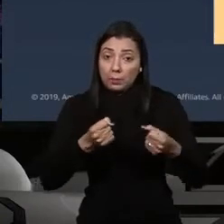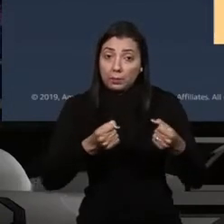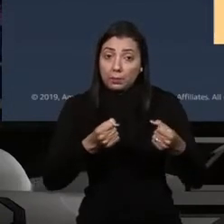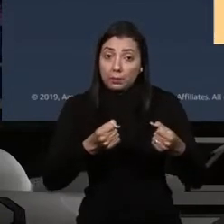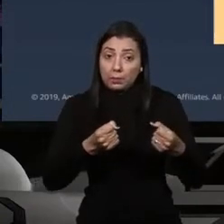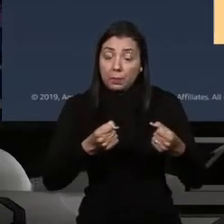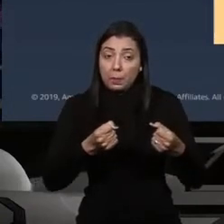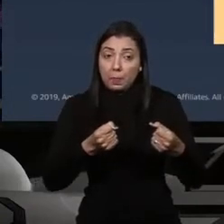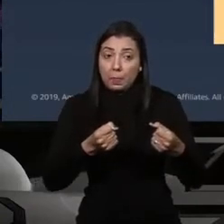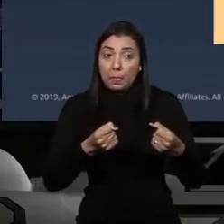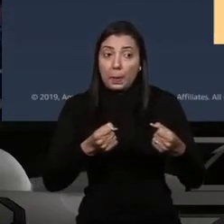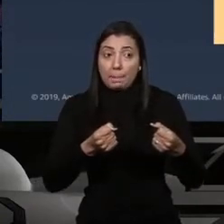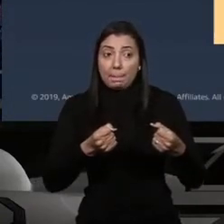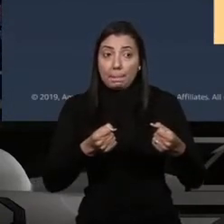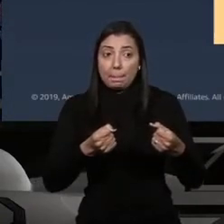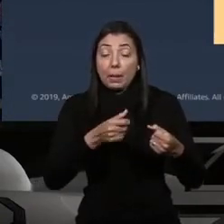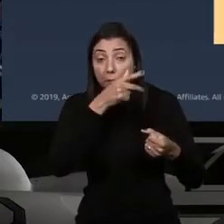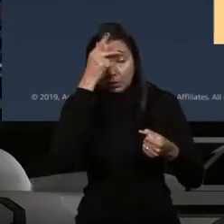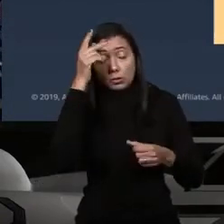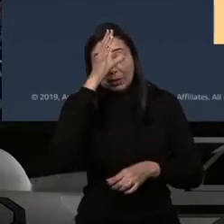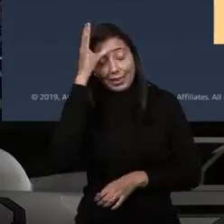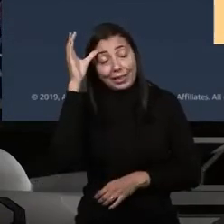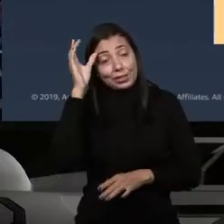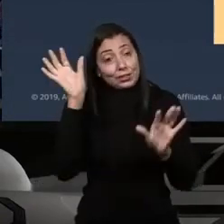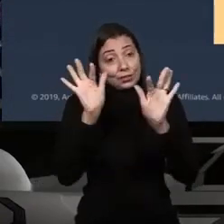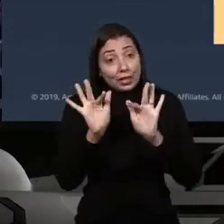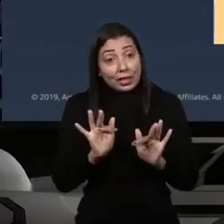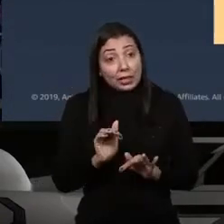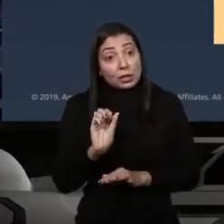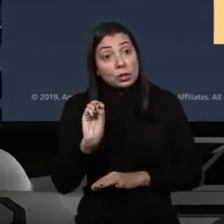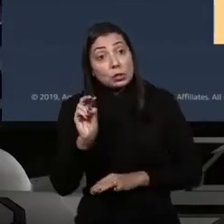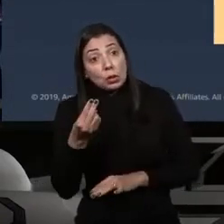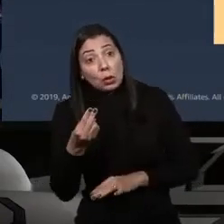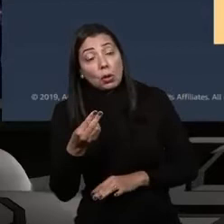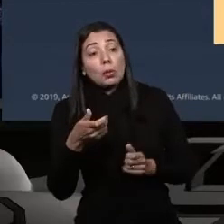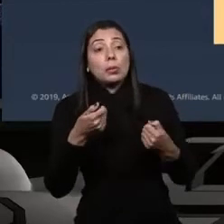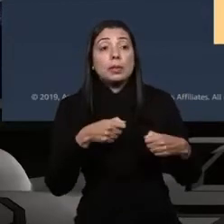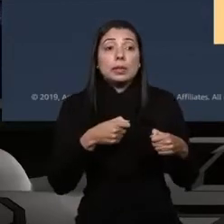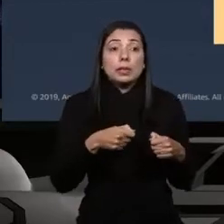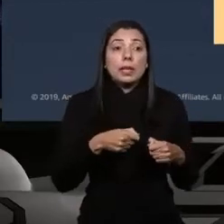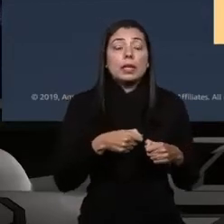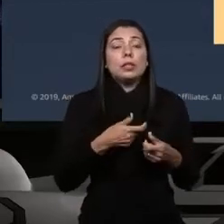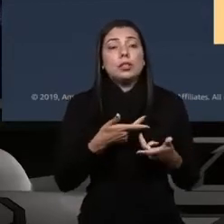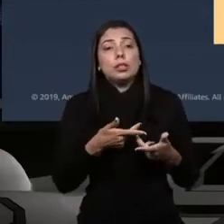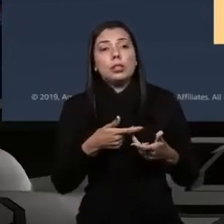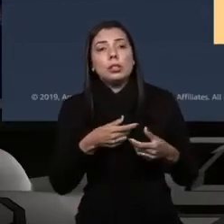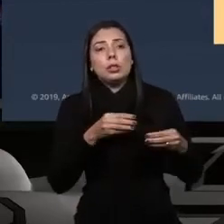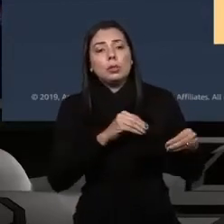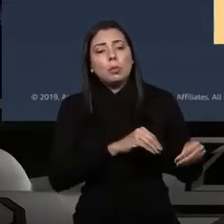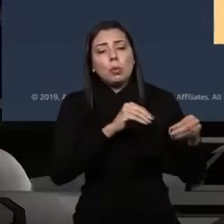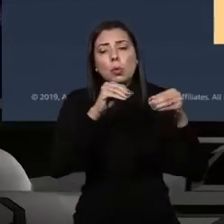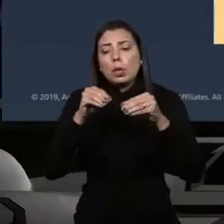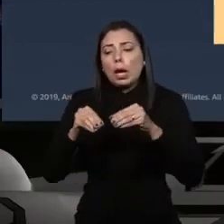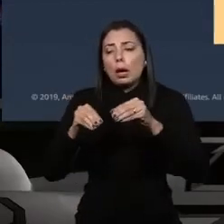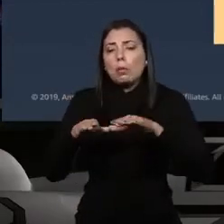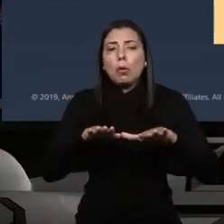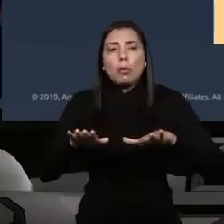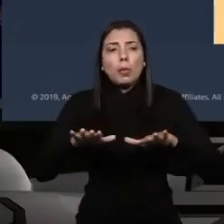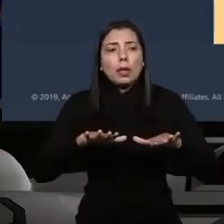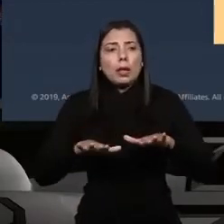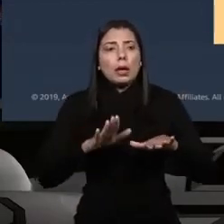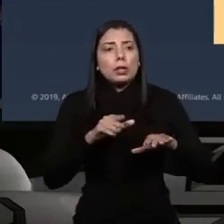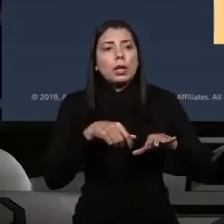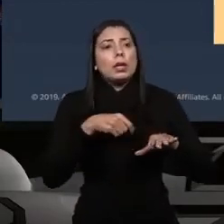o cliente está feliz. Ou, diante da necessidade de locomoção, você vai entregando já a